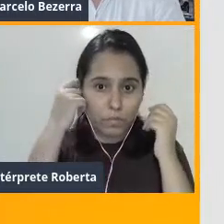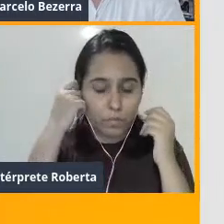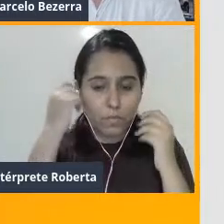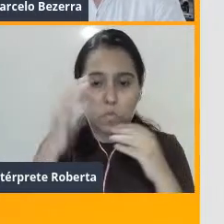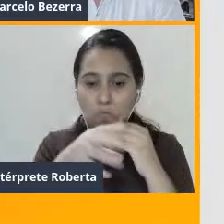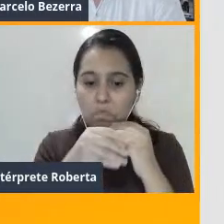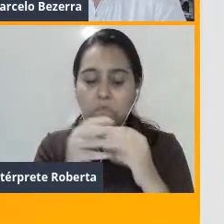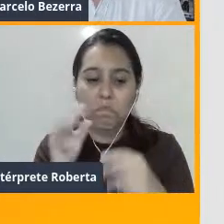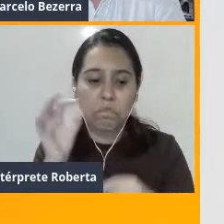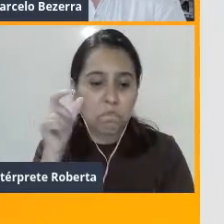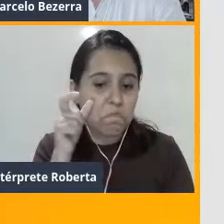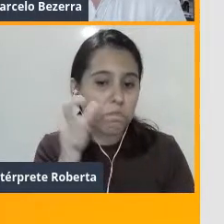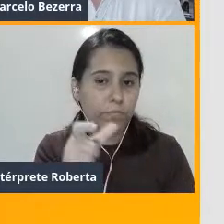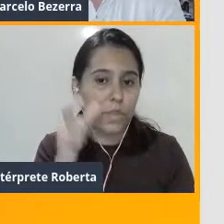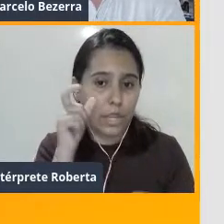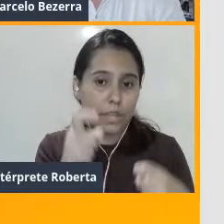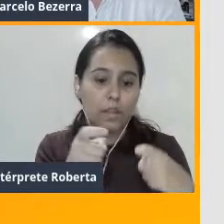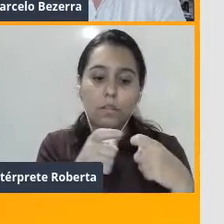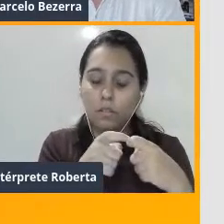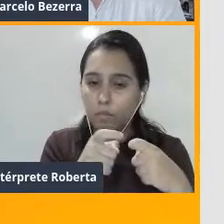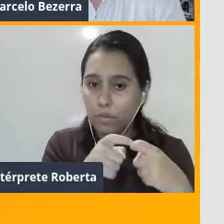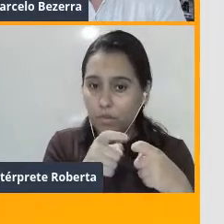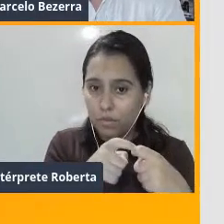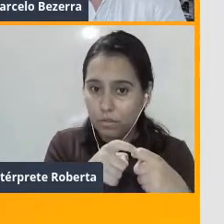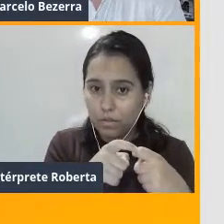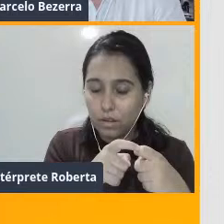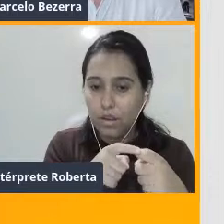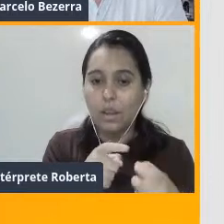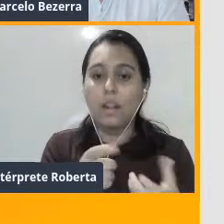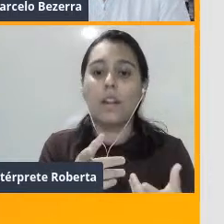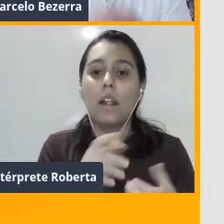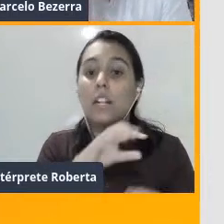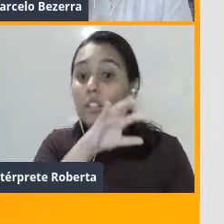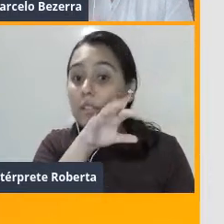da medicina veterinária para a medicina humana,